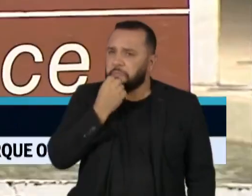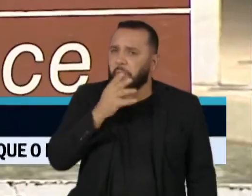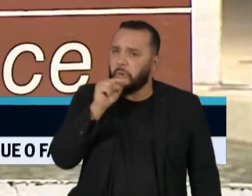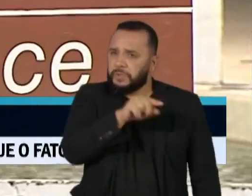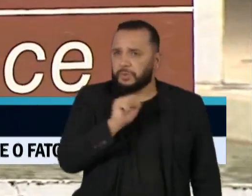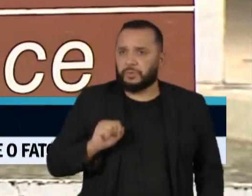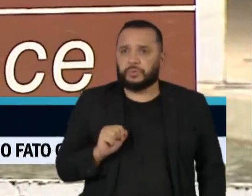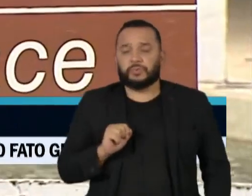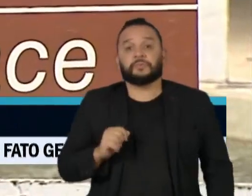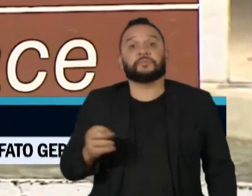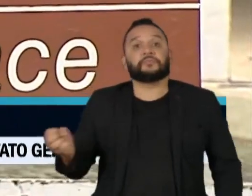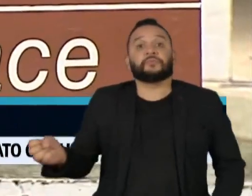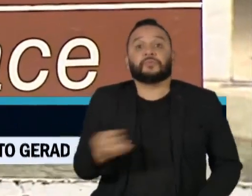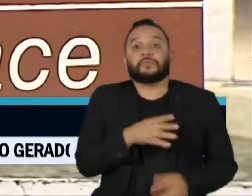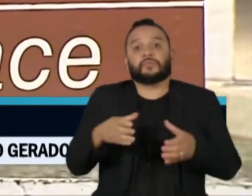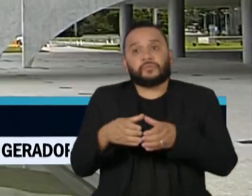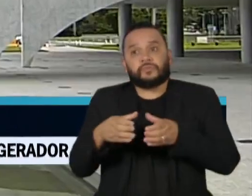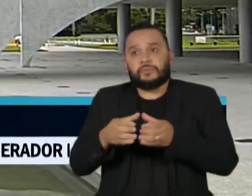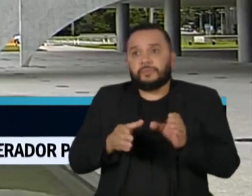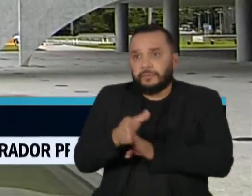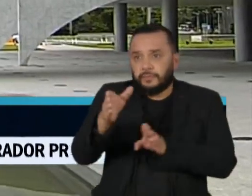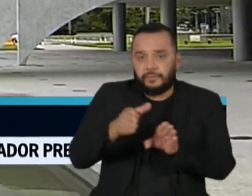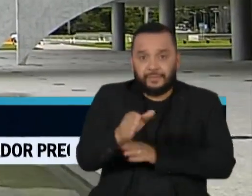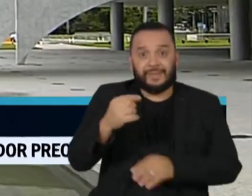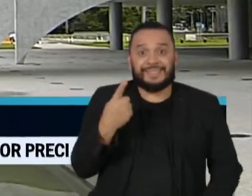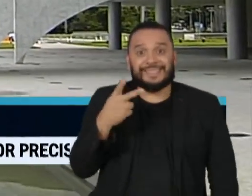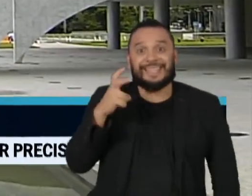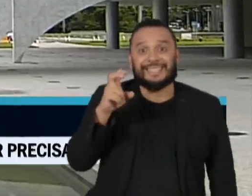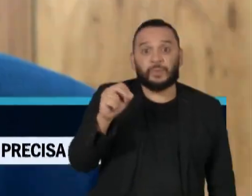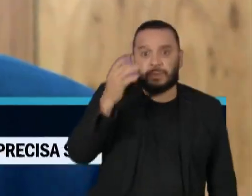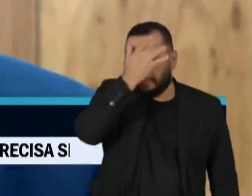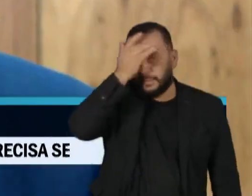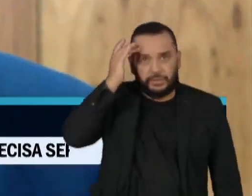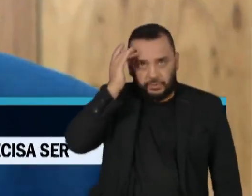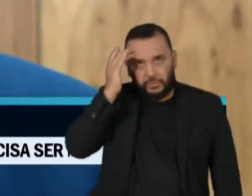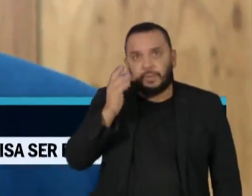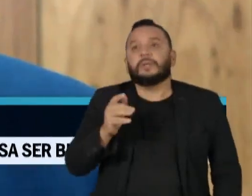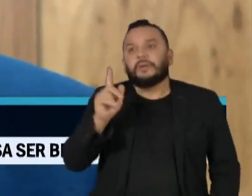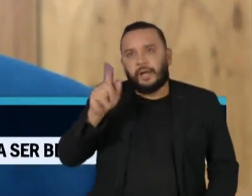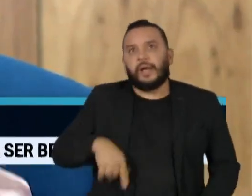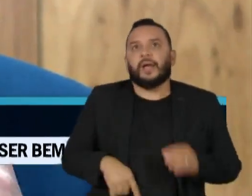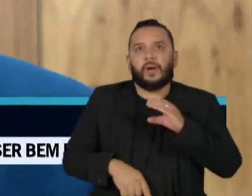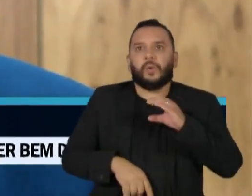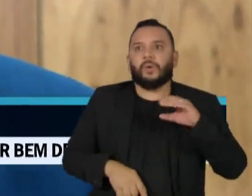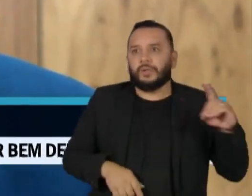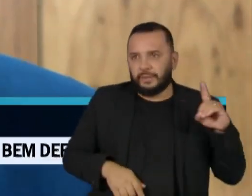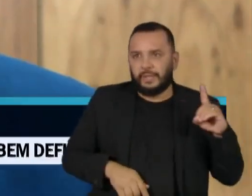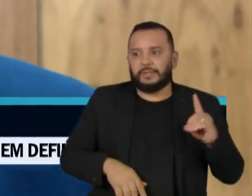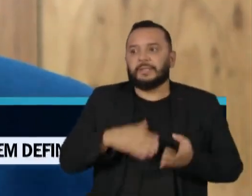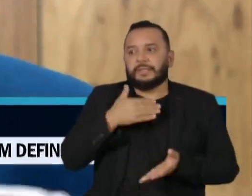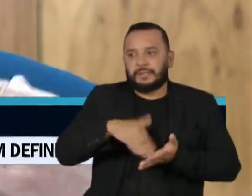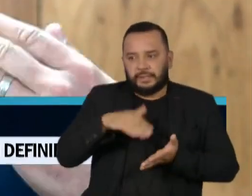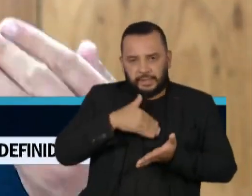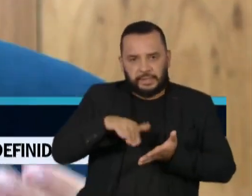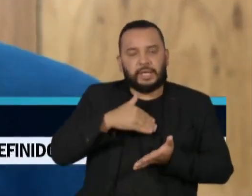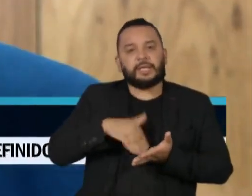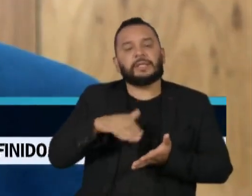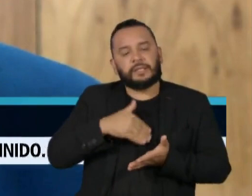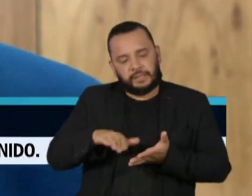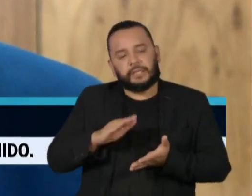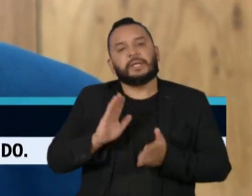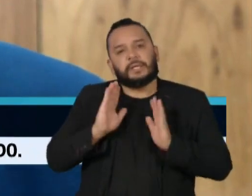O novo Conselhão deverá reunir mais de 150 nomes e será coordenado pela Secretaria de Relações